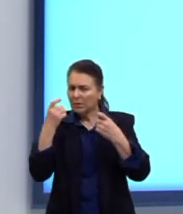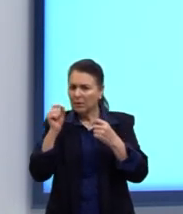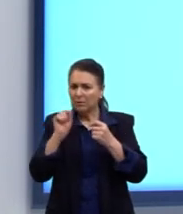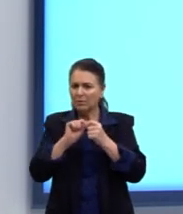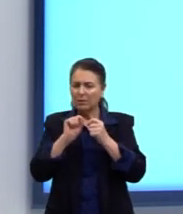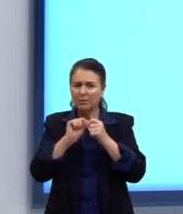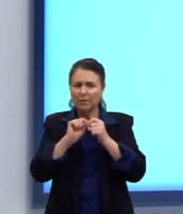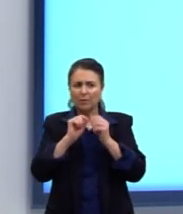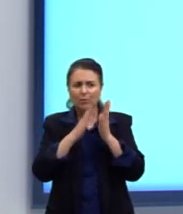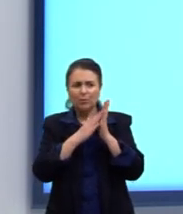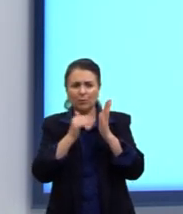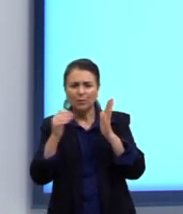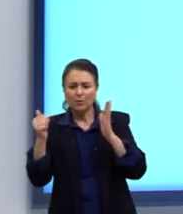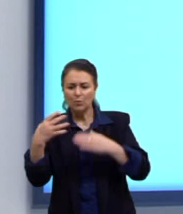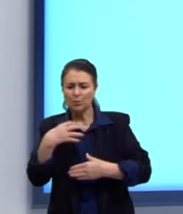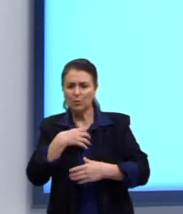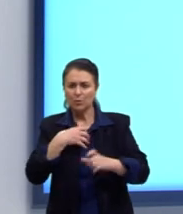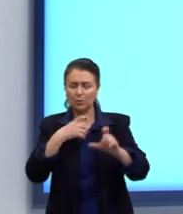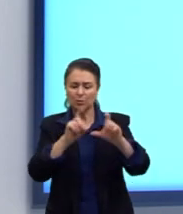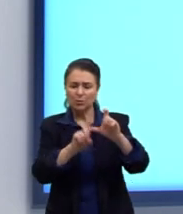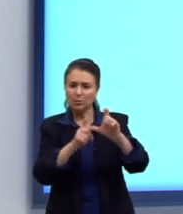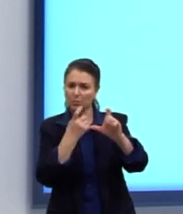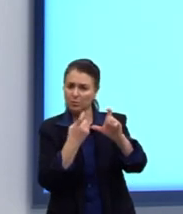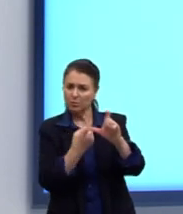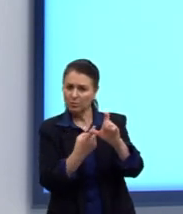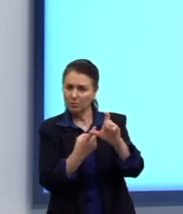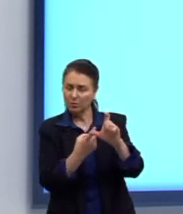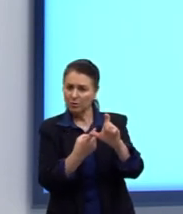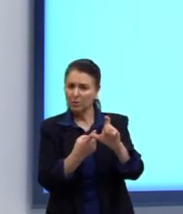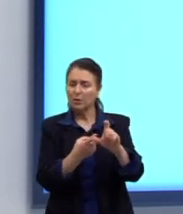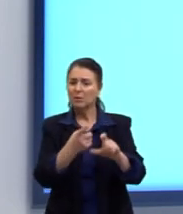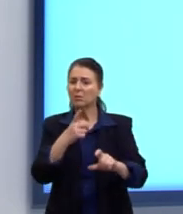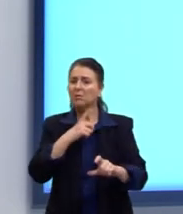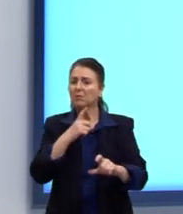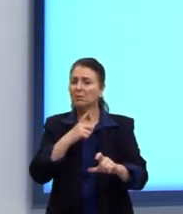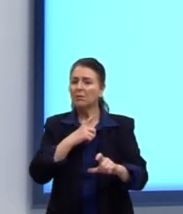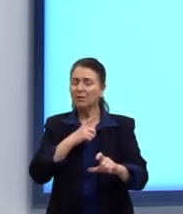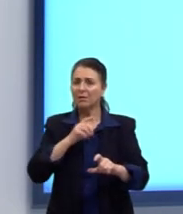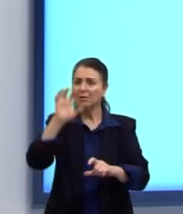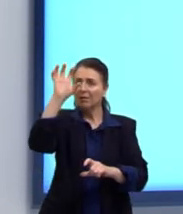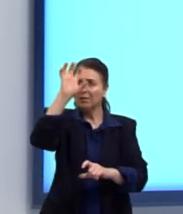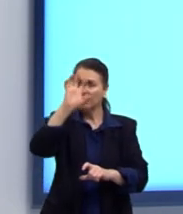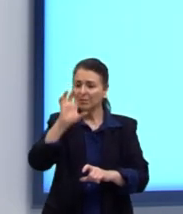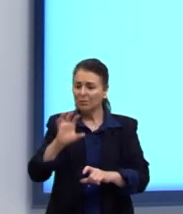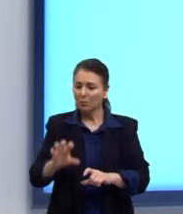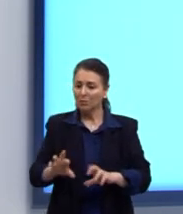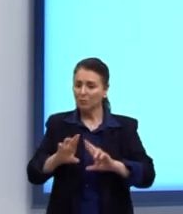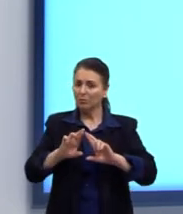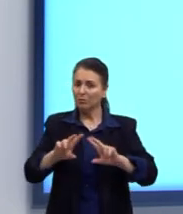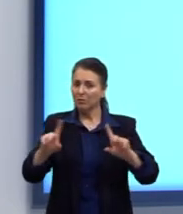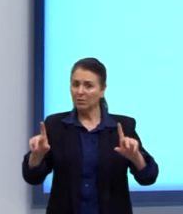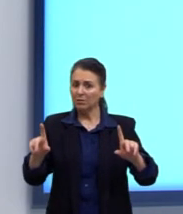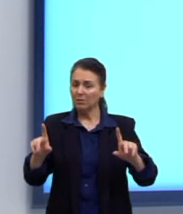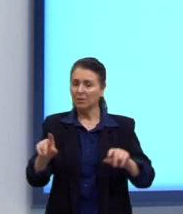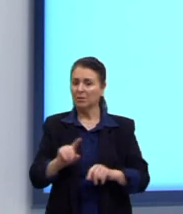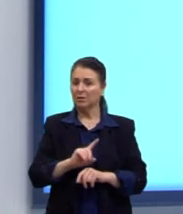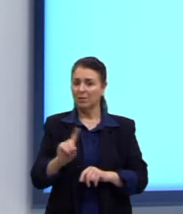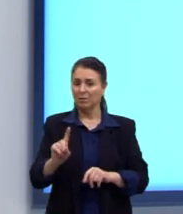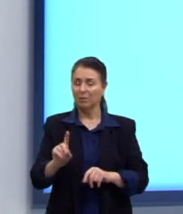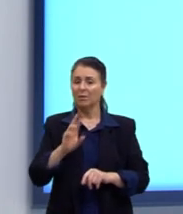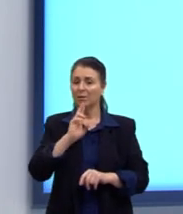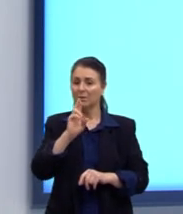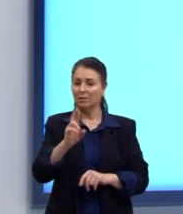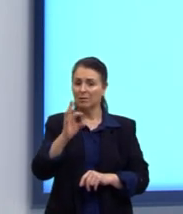esteticamente os sentidos das expressões idiomáticas existentes em regiões distintas. Não, né, gente? A nossa